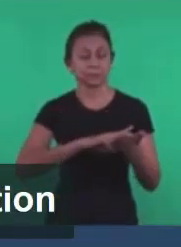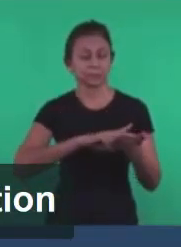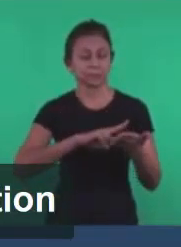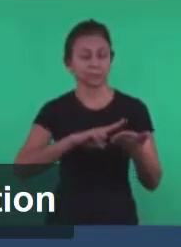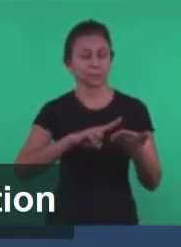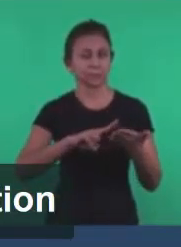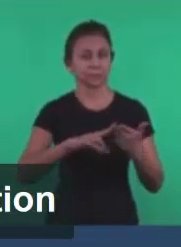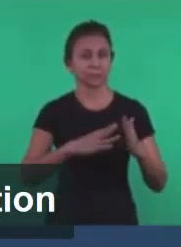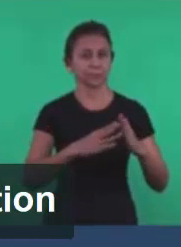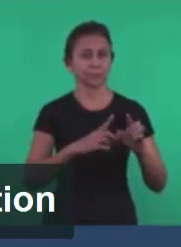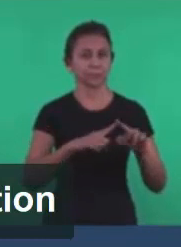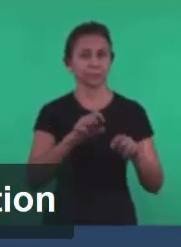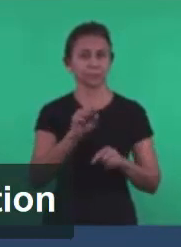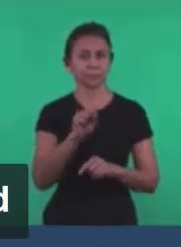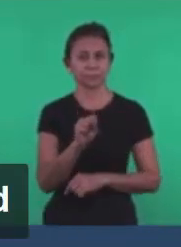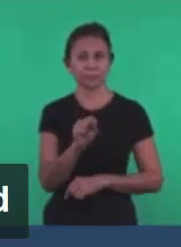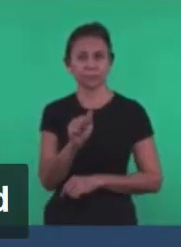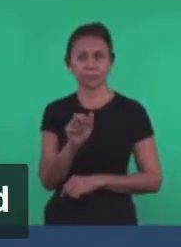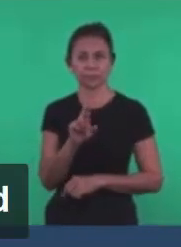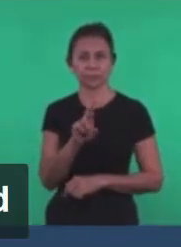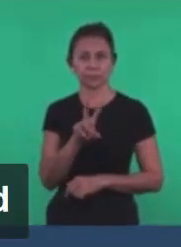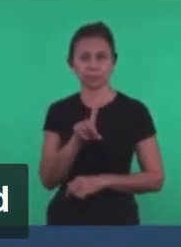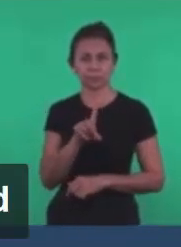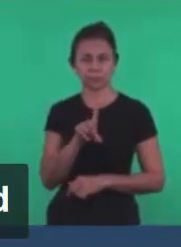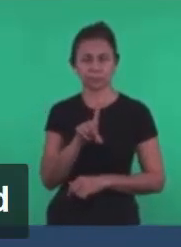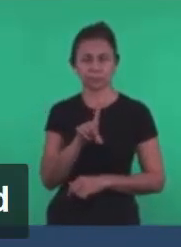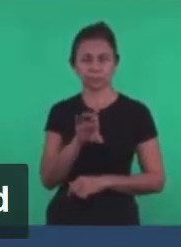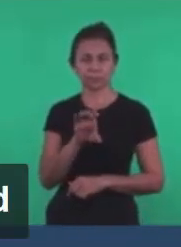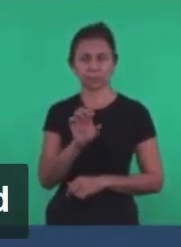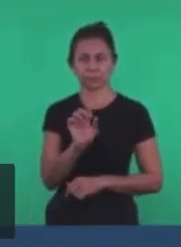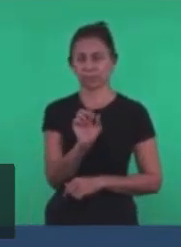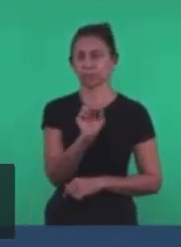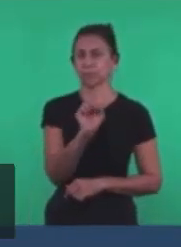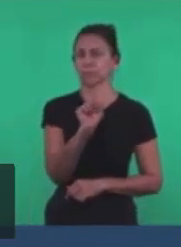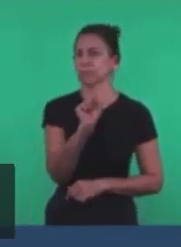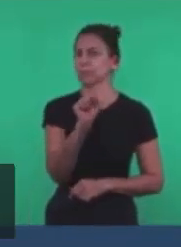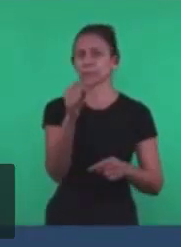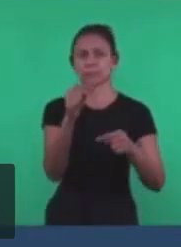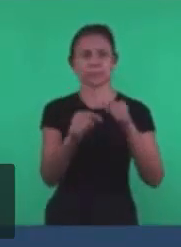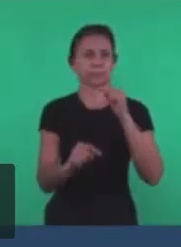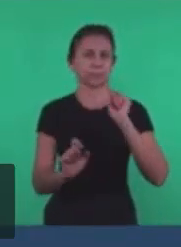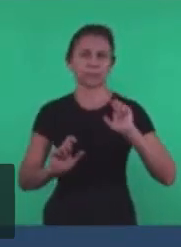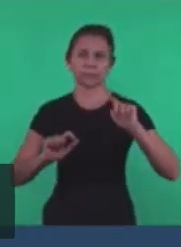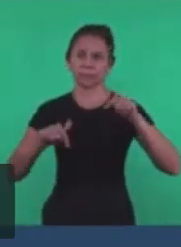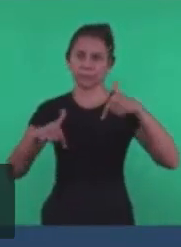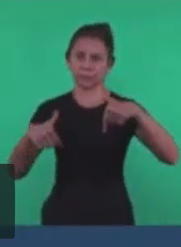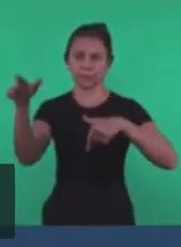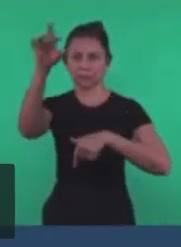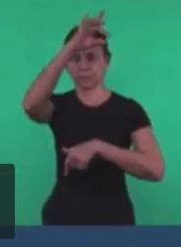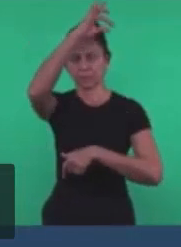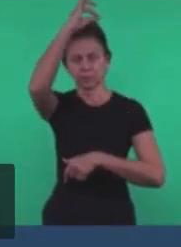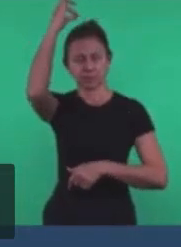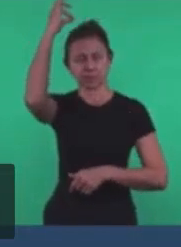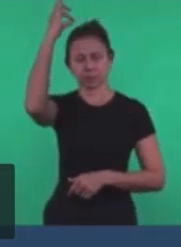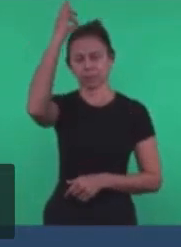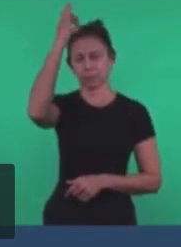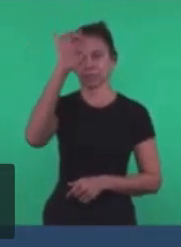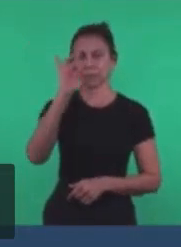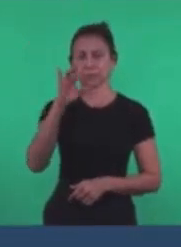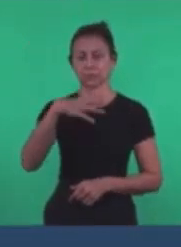Não se refere A operação Do sete espíritos De Deus Em todo o período Da igreja Apenas no sentido Histórico